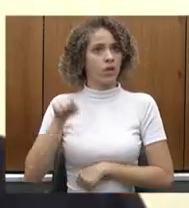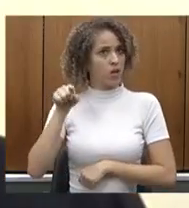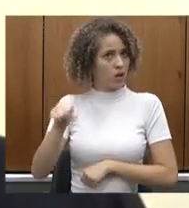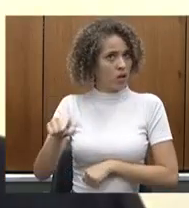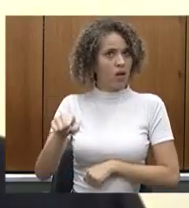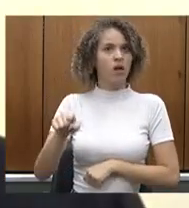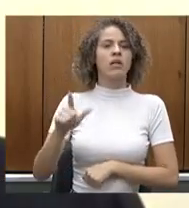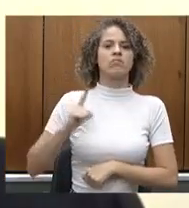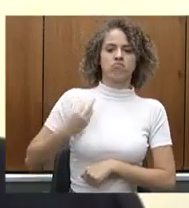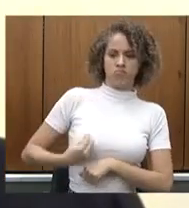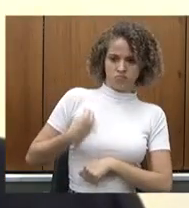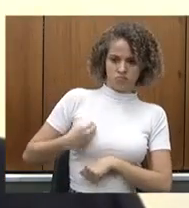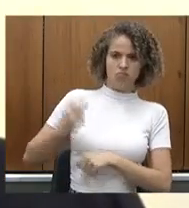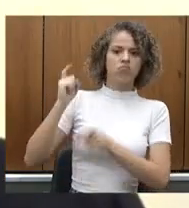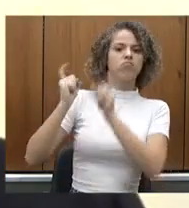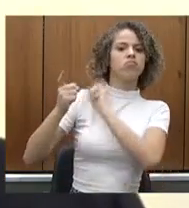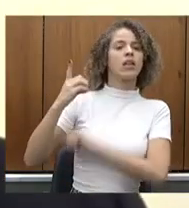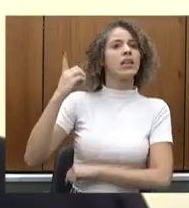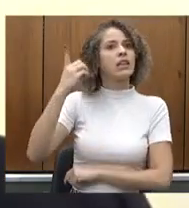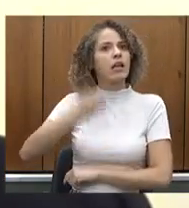dessa reunião do deputado